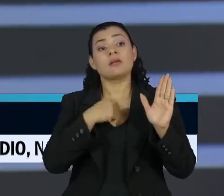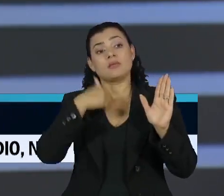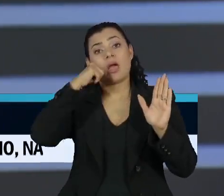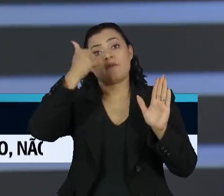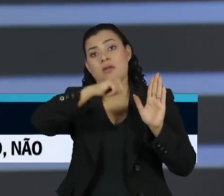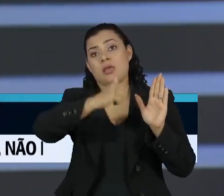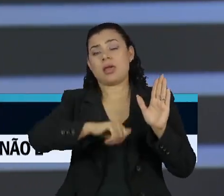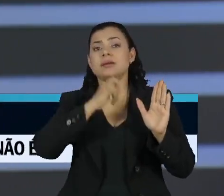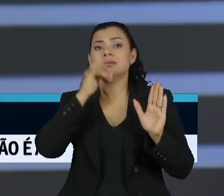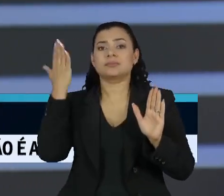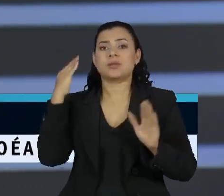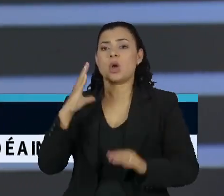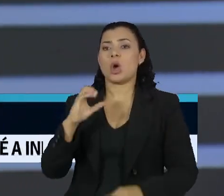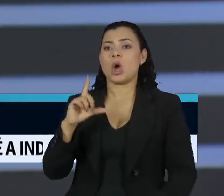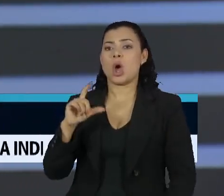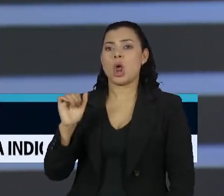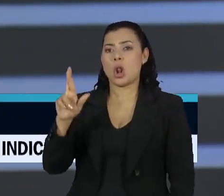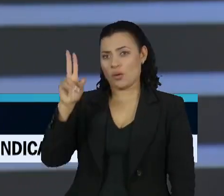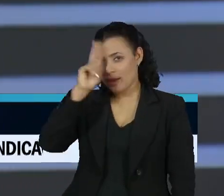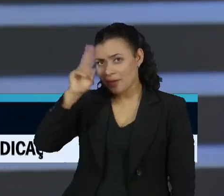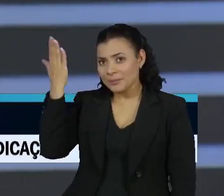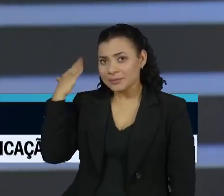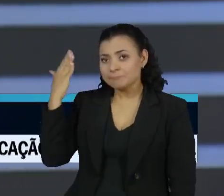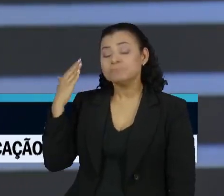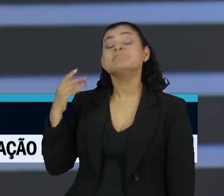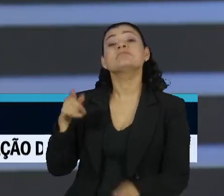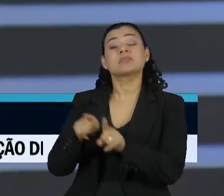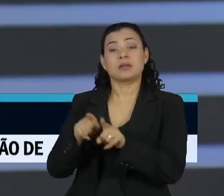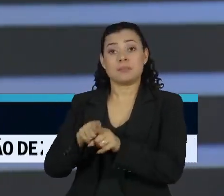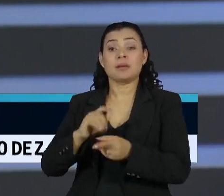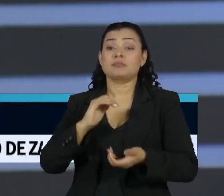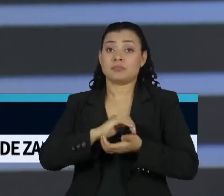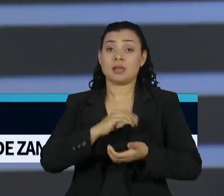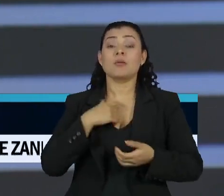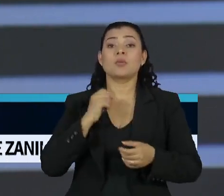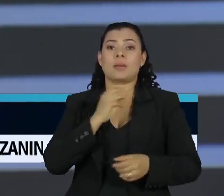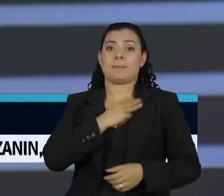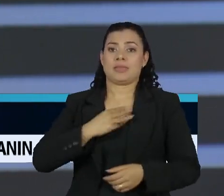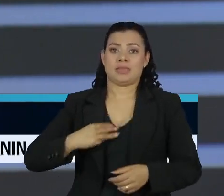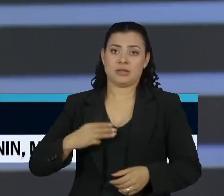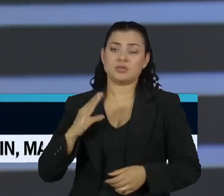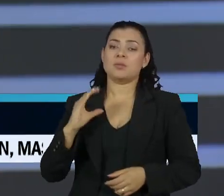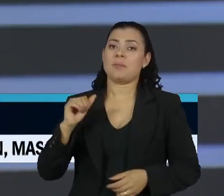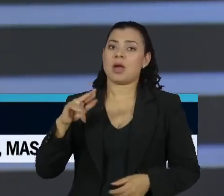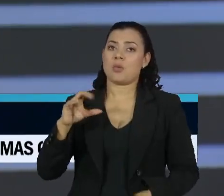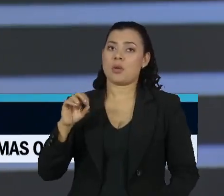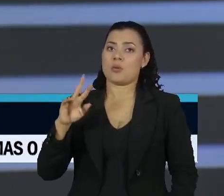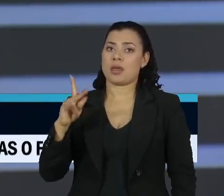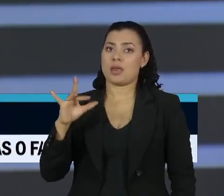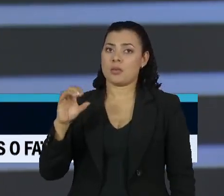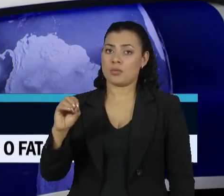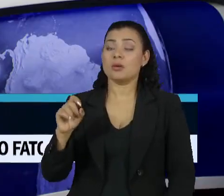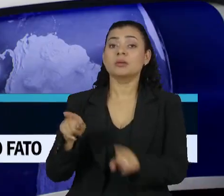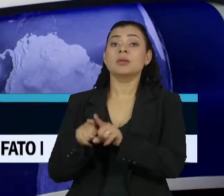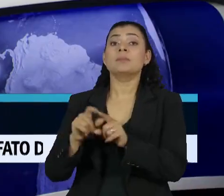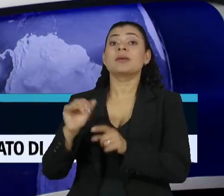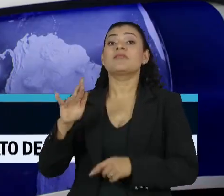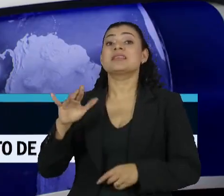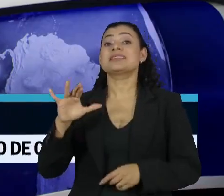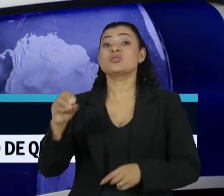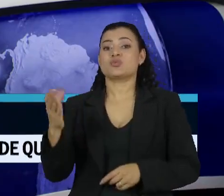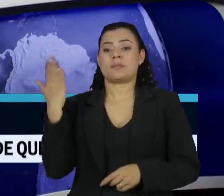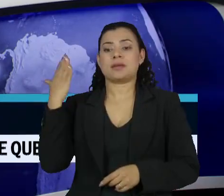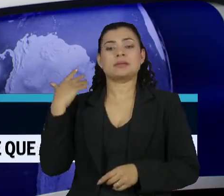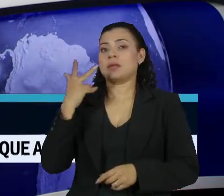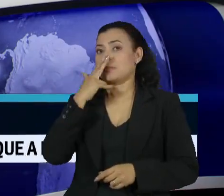Quando foi julgado o Fernando Collor no Supremo Tribunal Federal, Marco Aurélio, o ministro Marco Aurélio, o então ministro, e o então ministro Francisco Rezek se